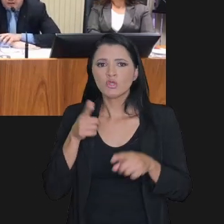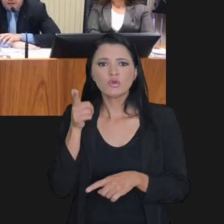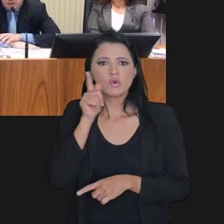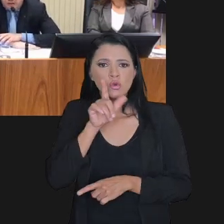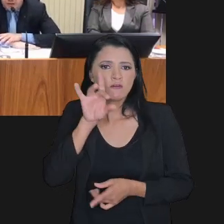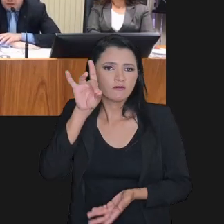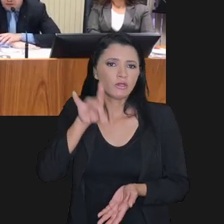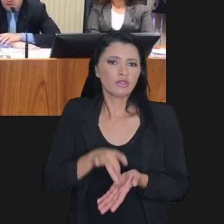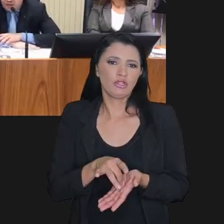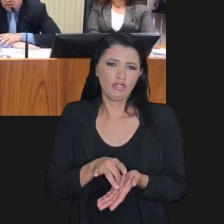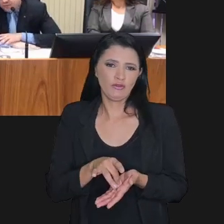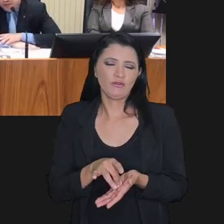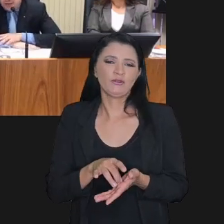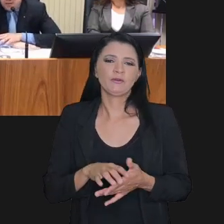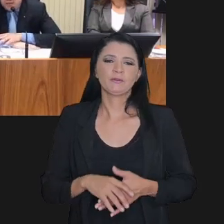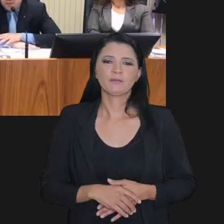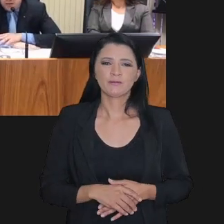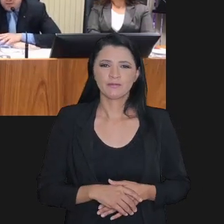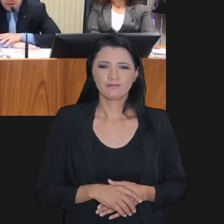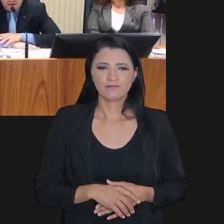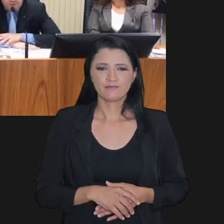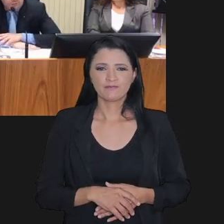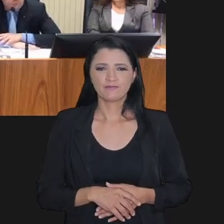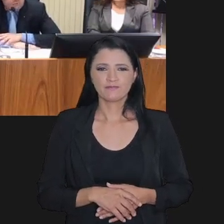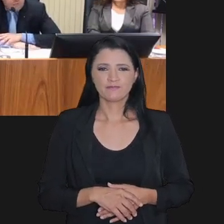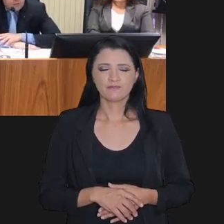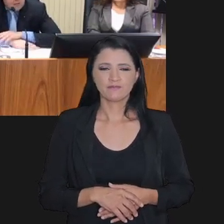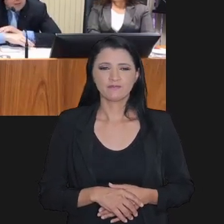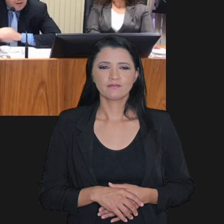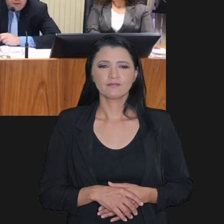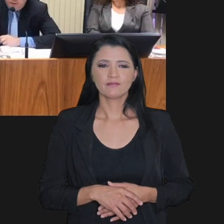sucesso, como está tendo já na PGFN.